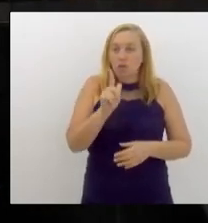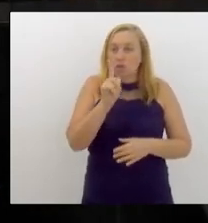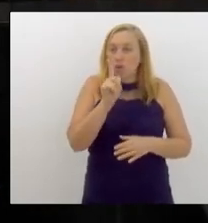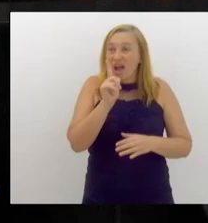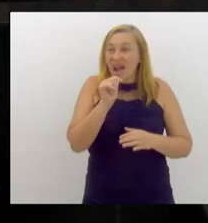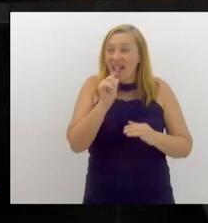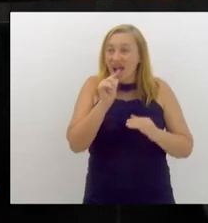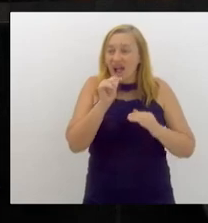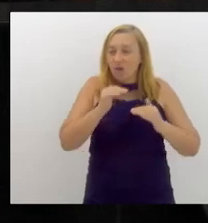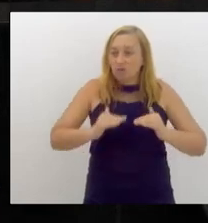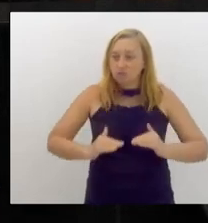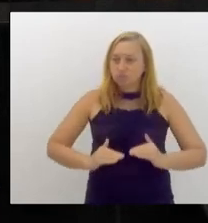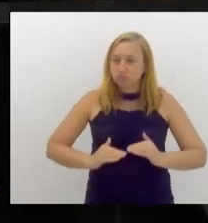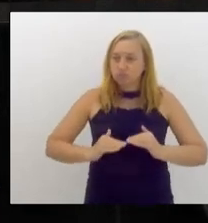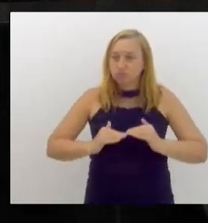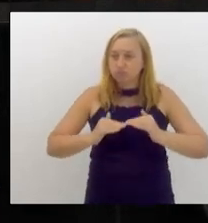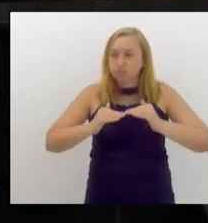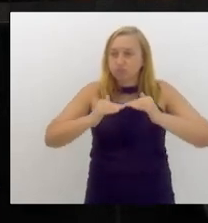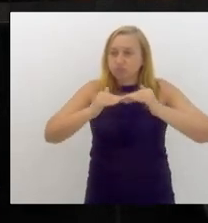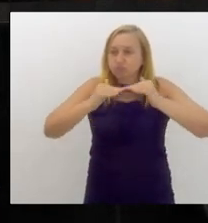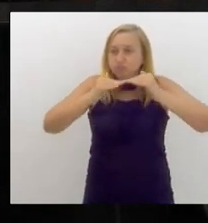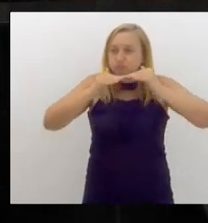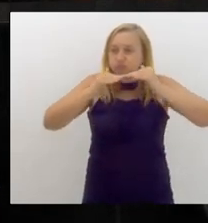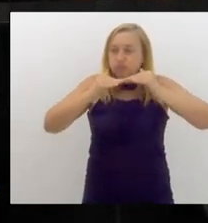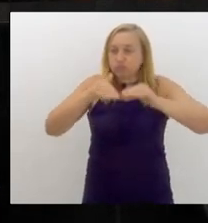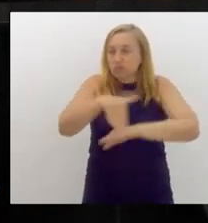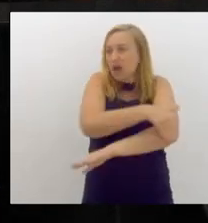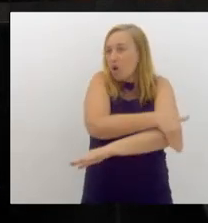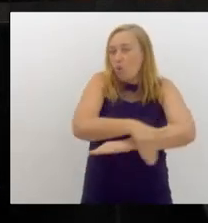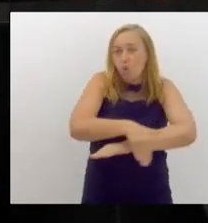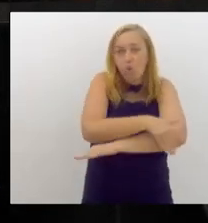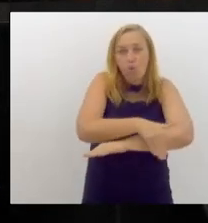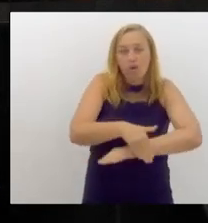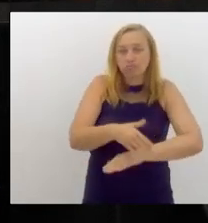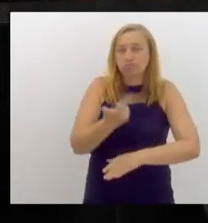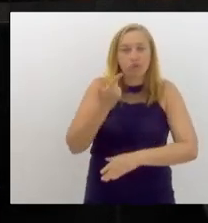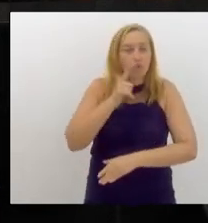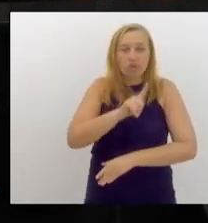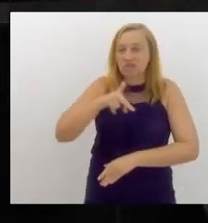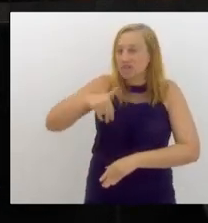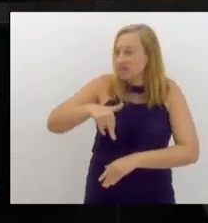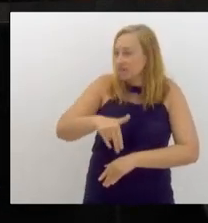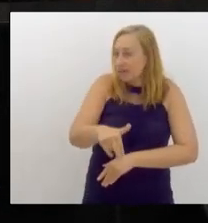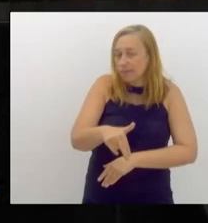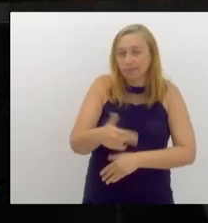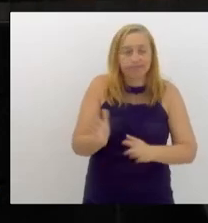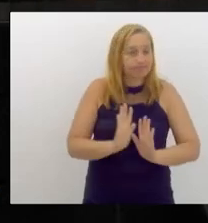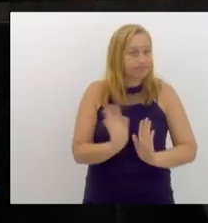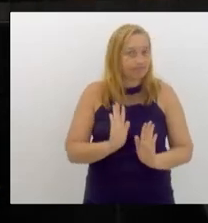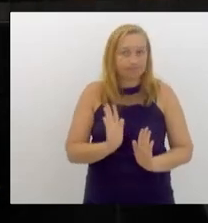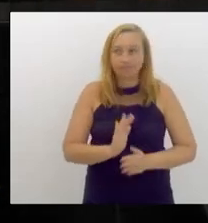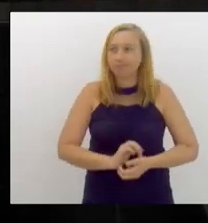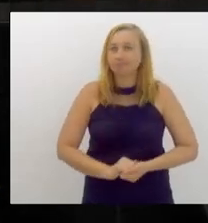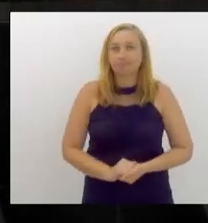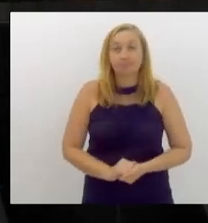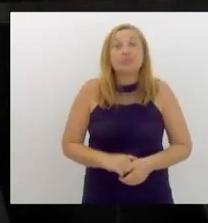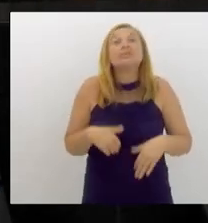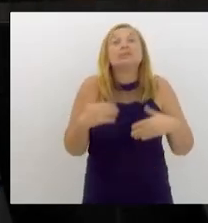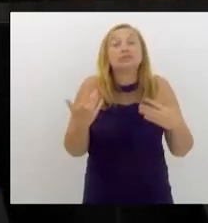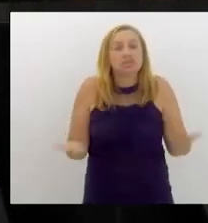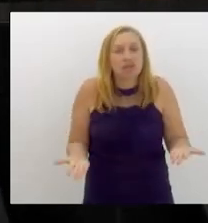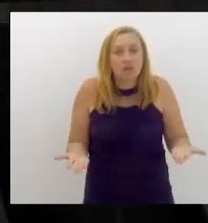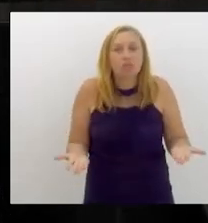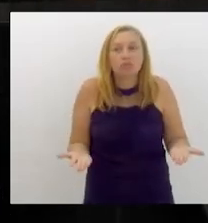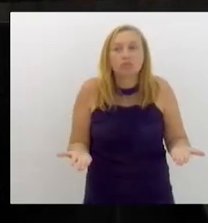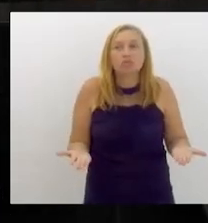tinha nas ruas. Nem a pé dava para ir de Botafogo ou Maitá a pé. Então, qual